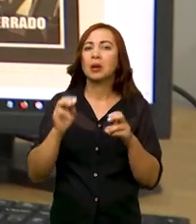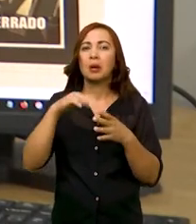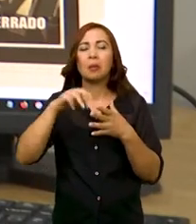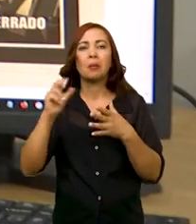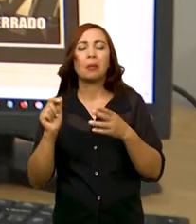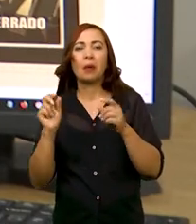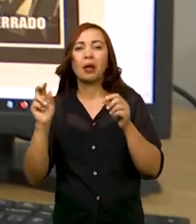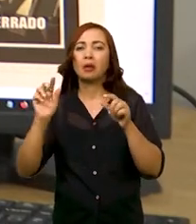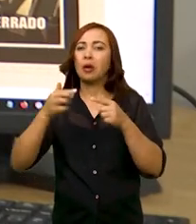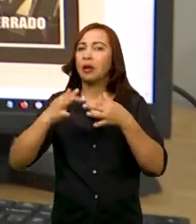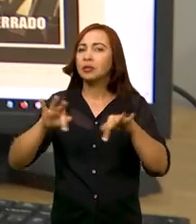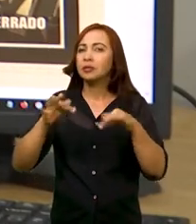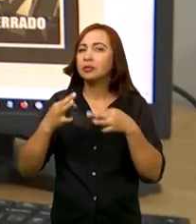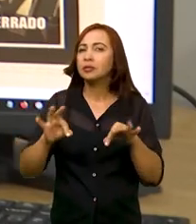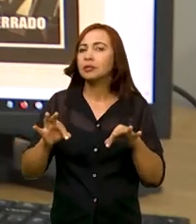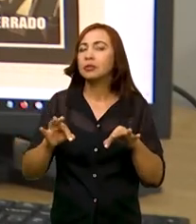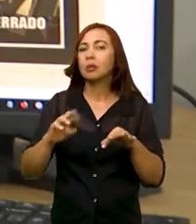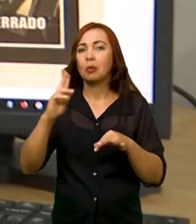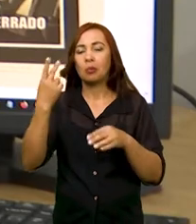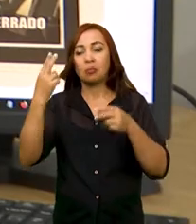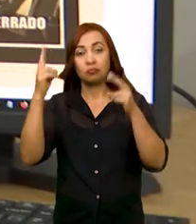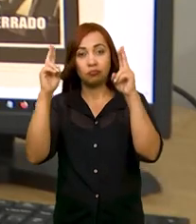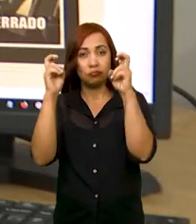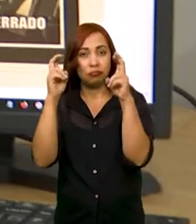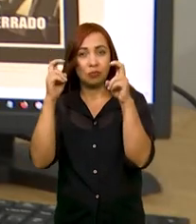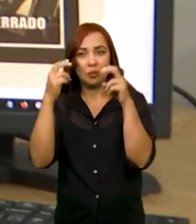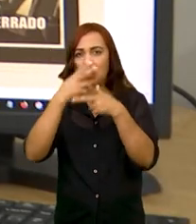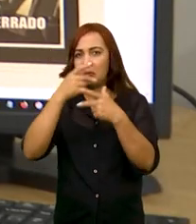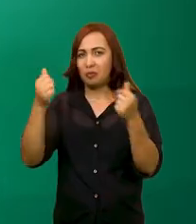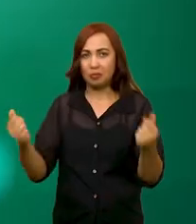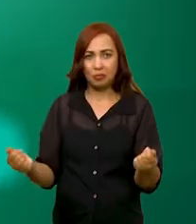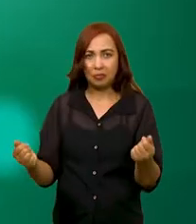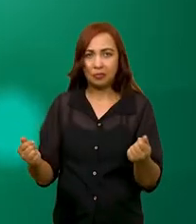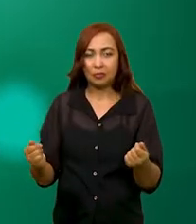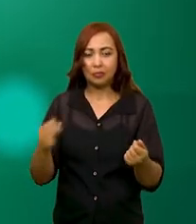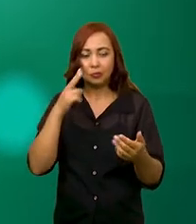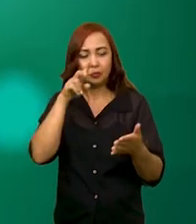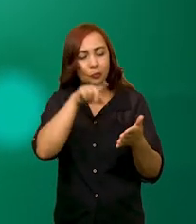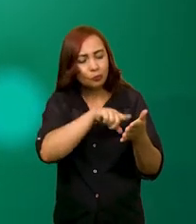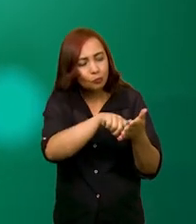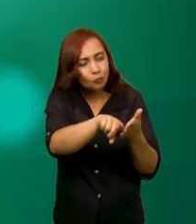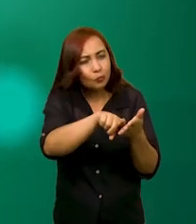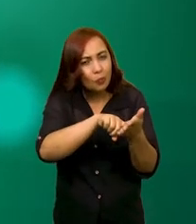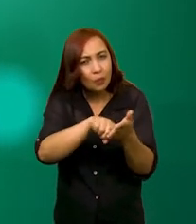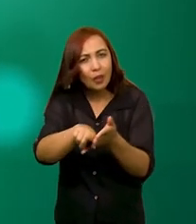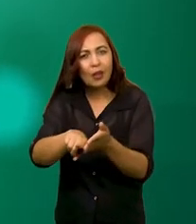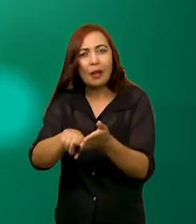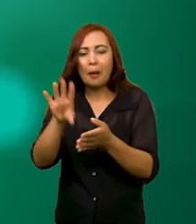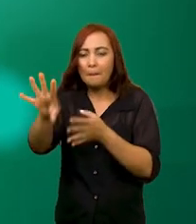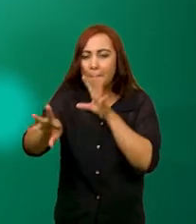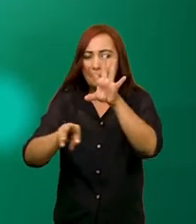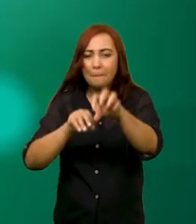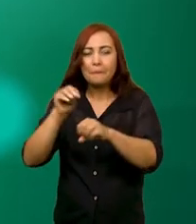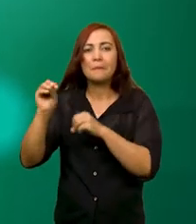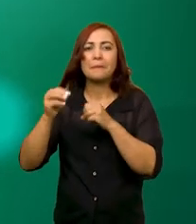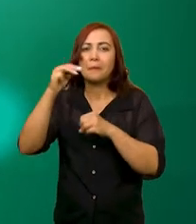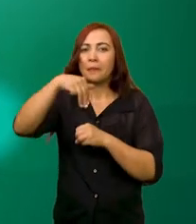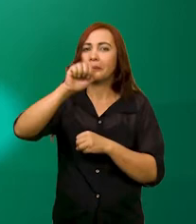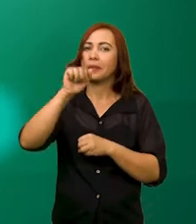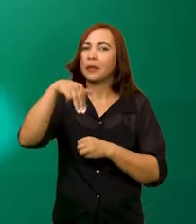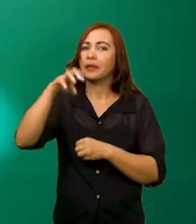gramogramaticais, por exemplo, ou outros assuntos. Então, na nossa análise, nós fazemos um apanho desses memes,